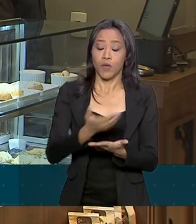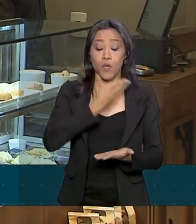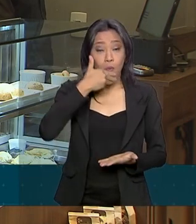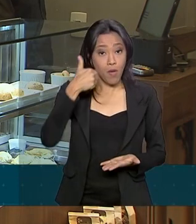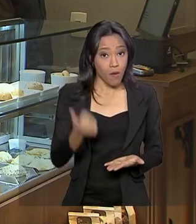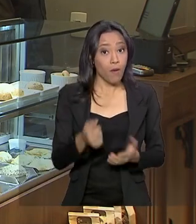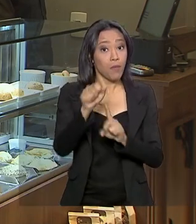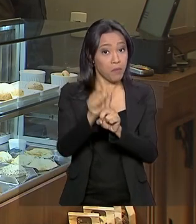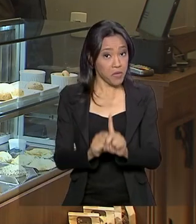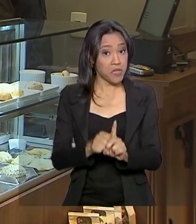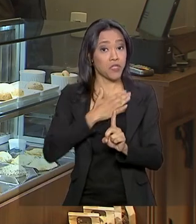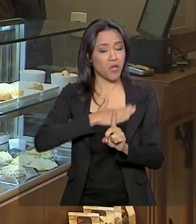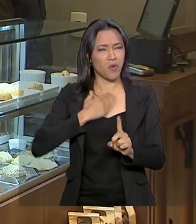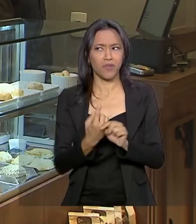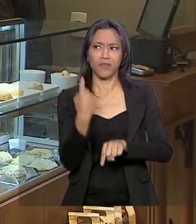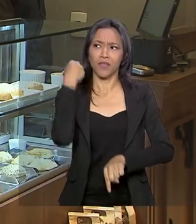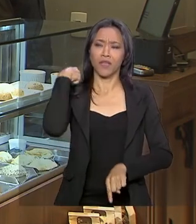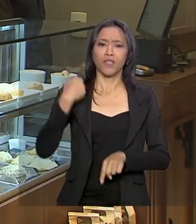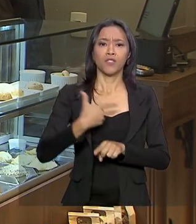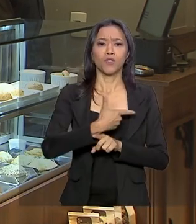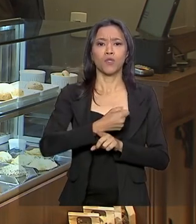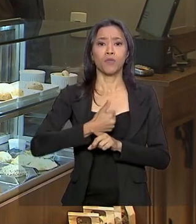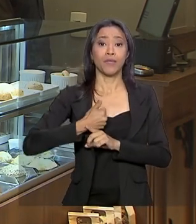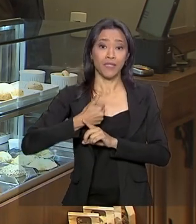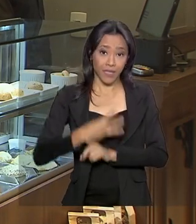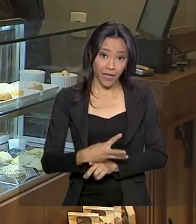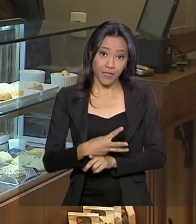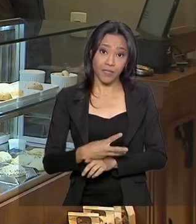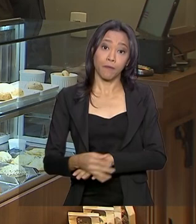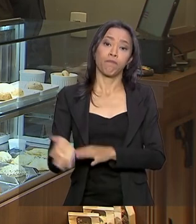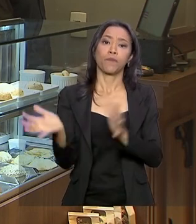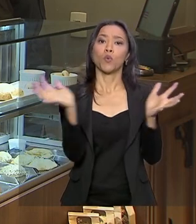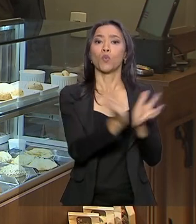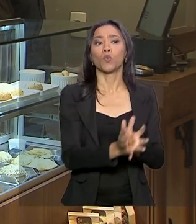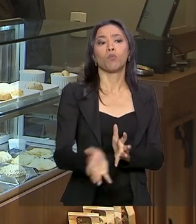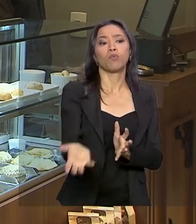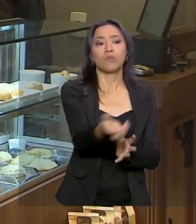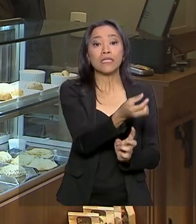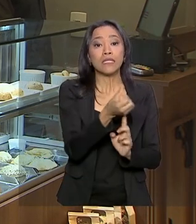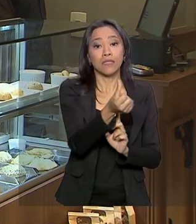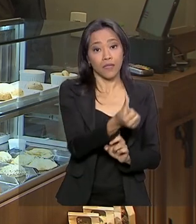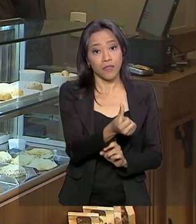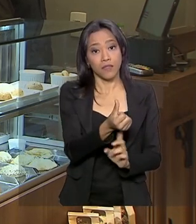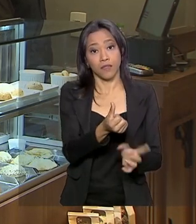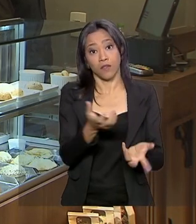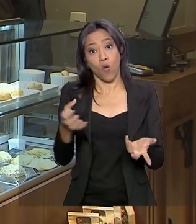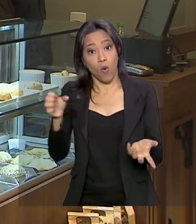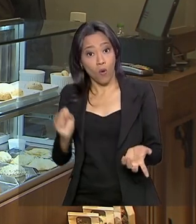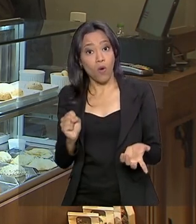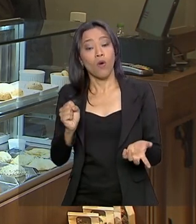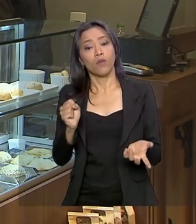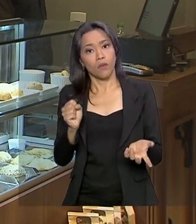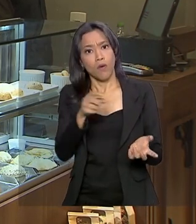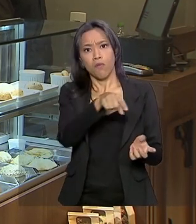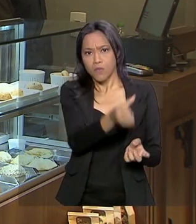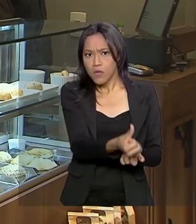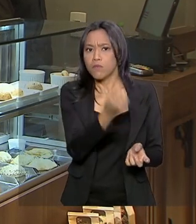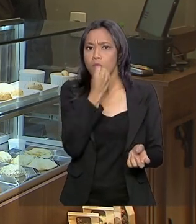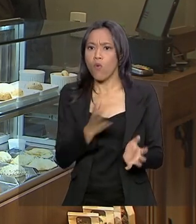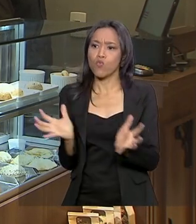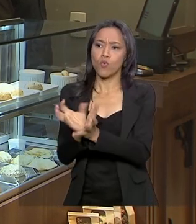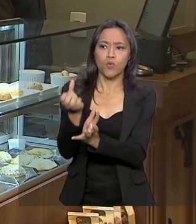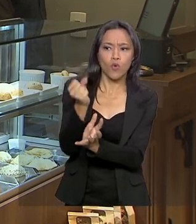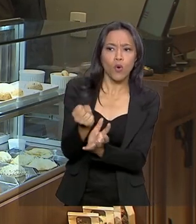para agosto desde 2013. Seis dos oito ramos da atividade econômica pesquisados tiveram resultado positivo